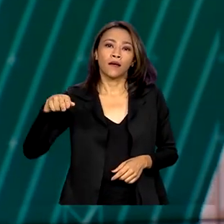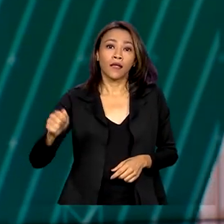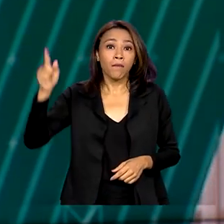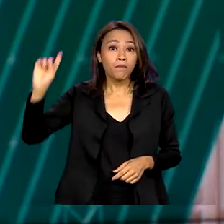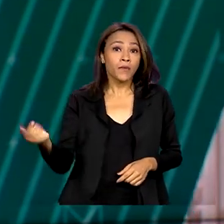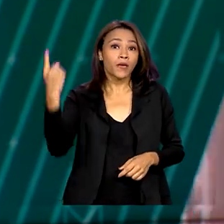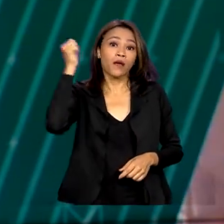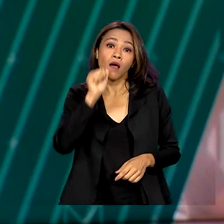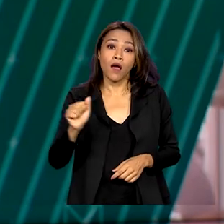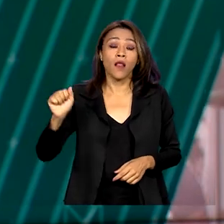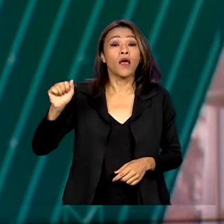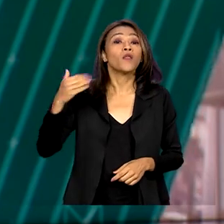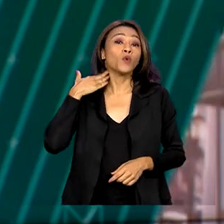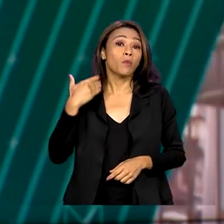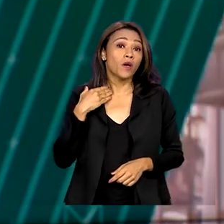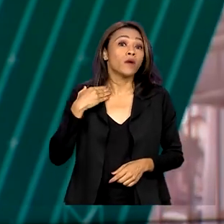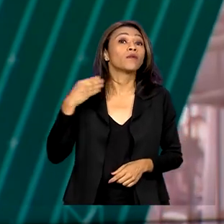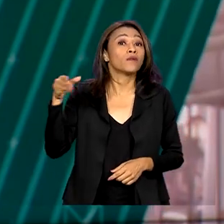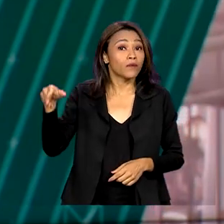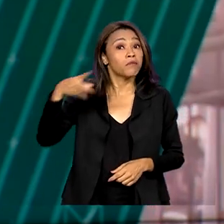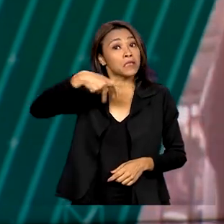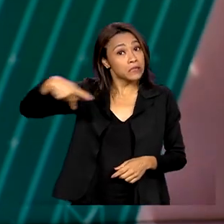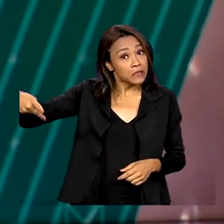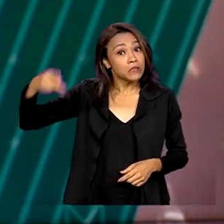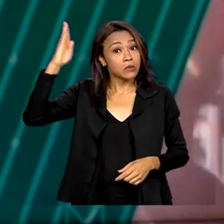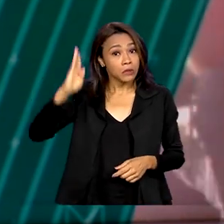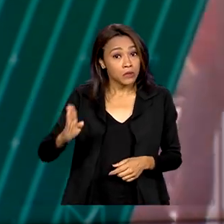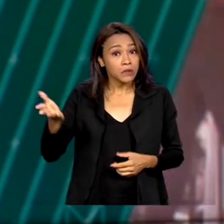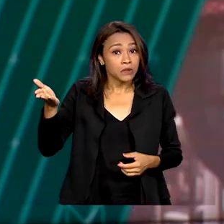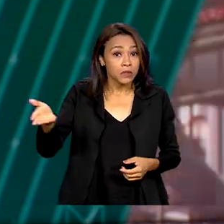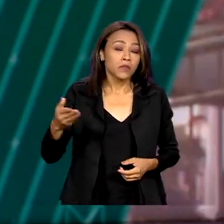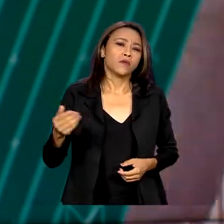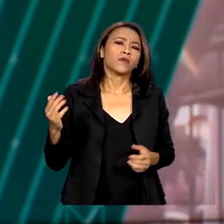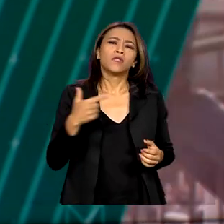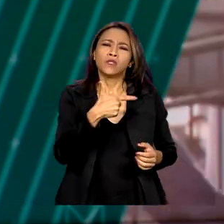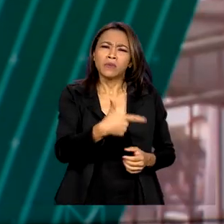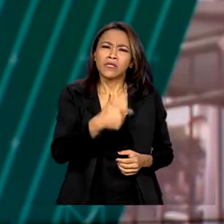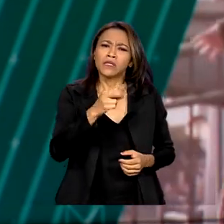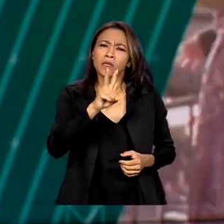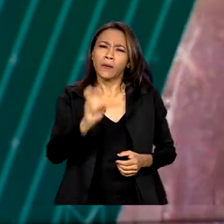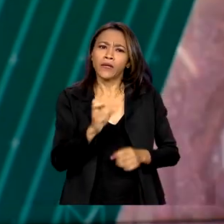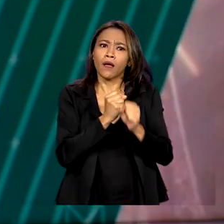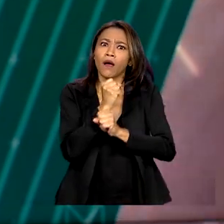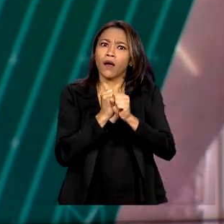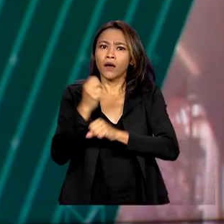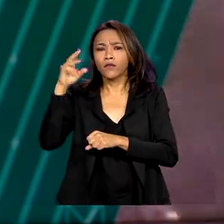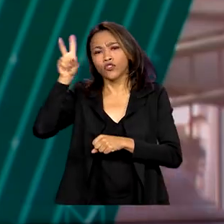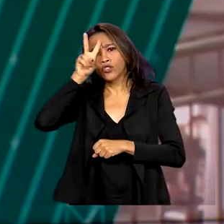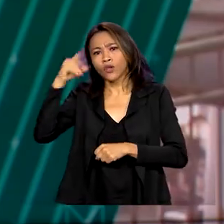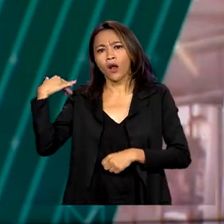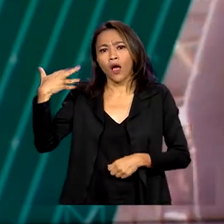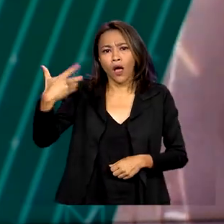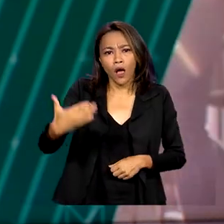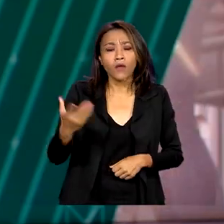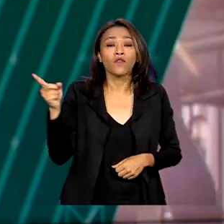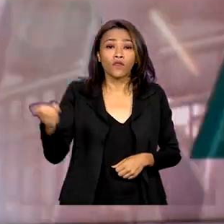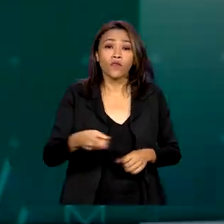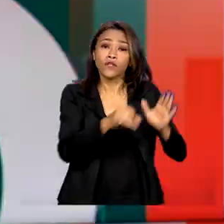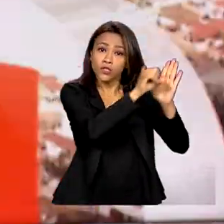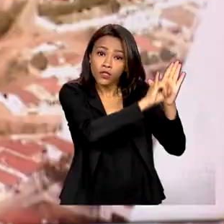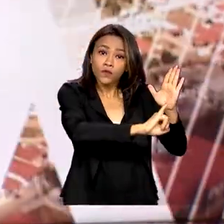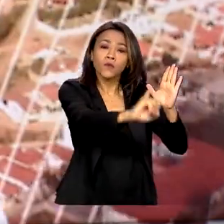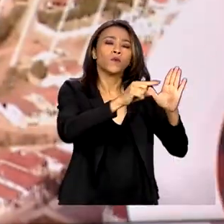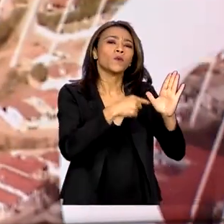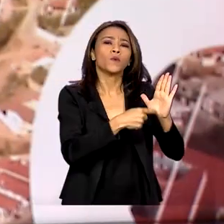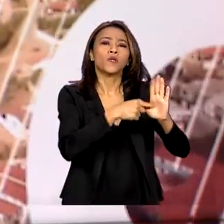Brasil em quase 215 anos de história. Na cerimônia de transmissão de cargo, foi anunciado um edital de patrocínio para